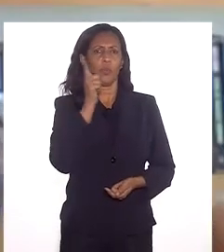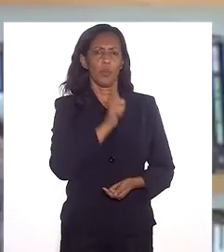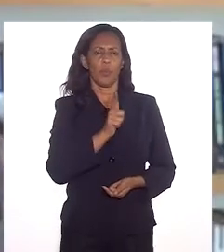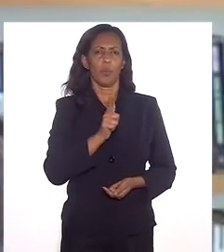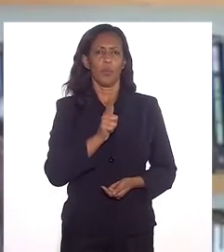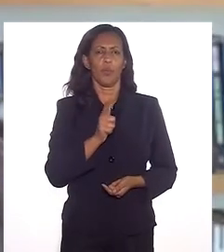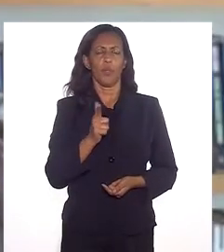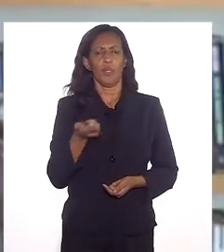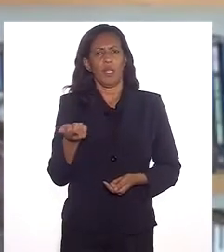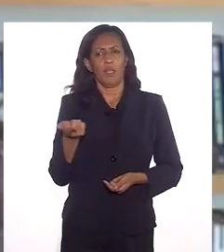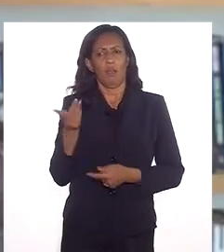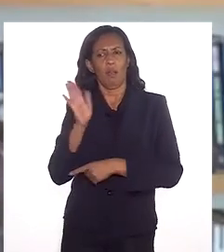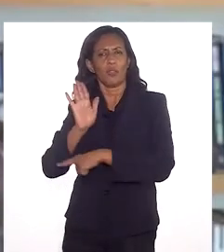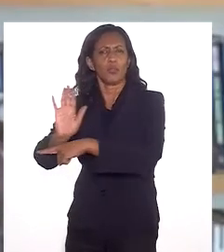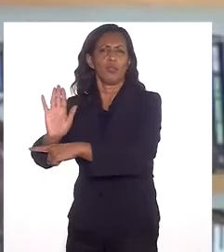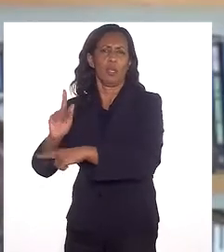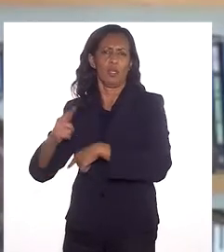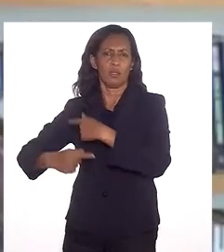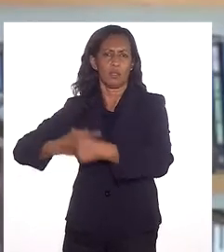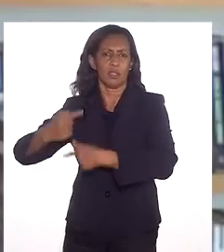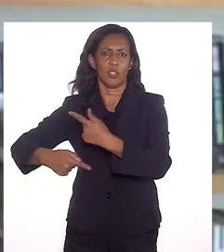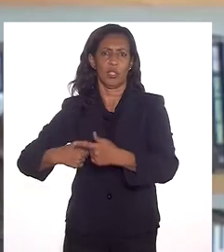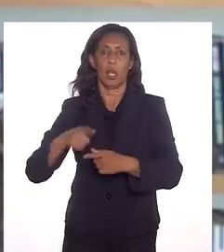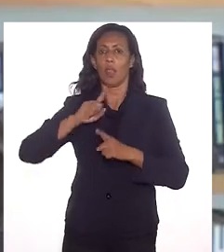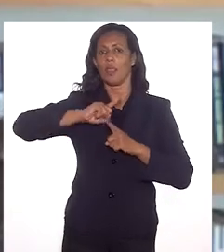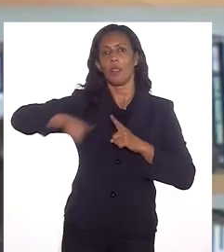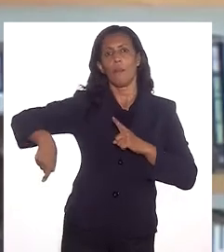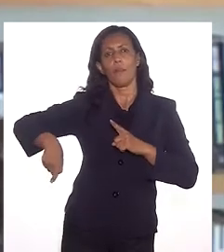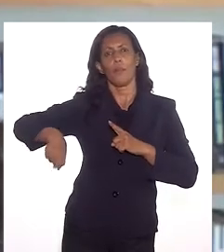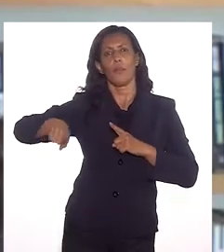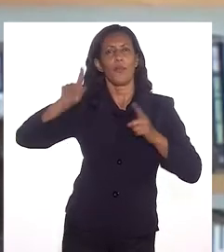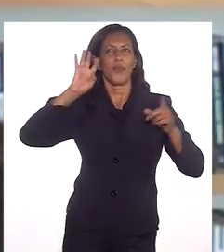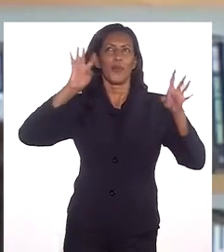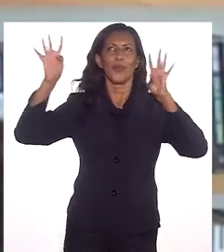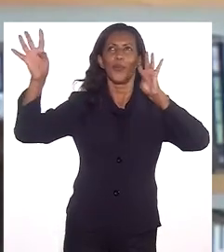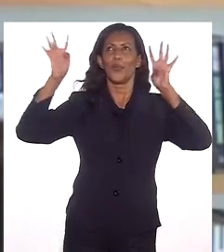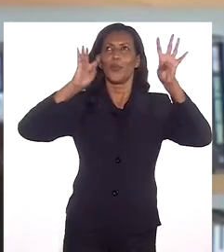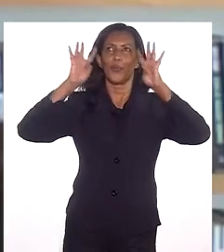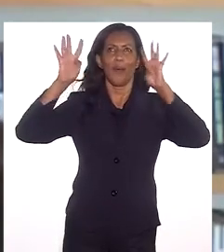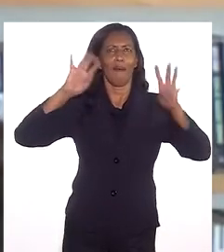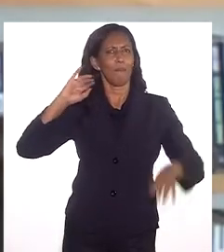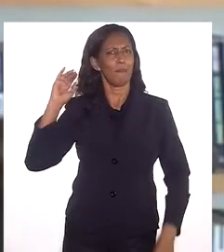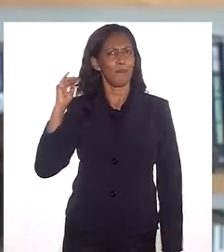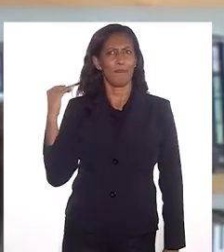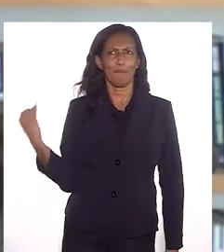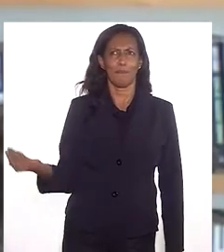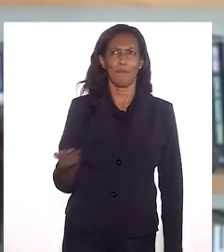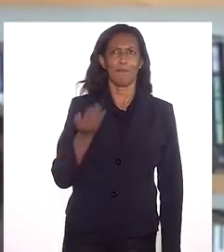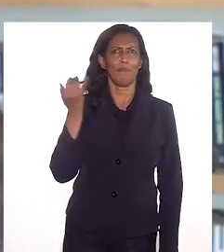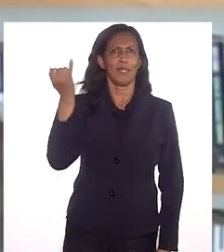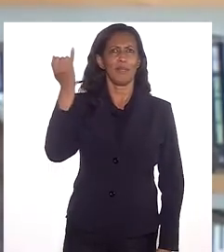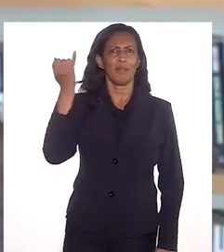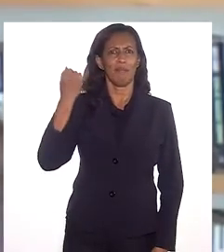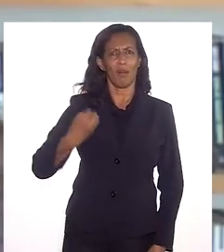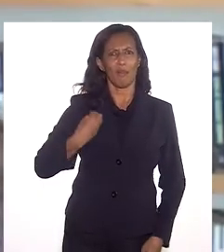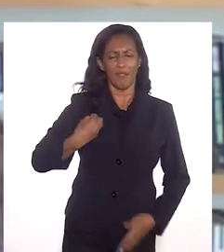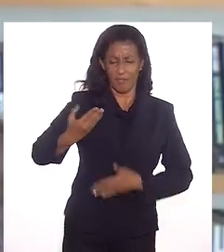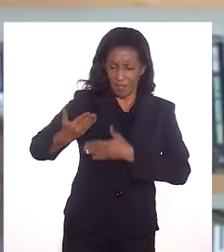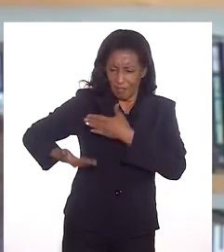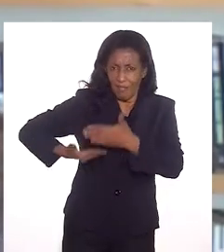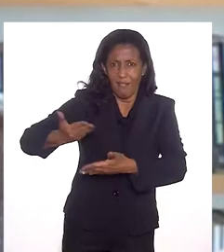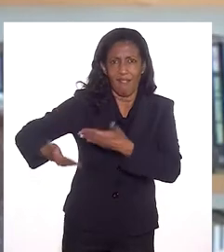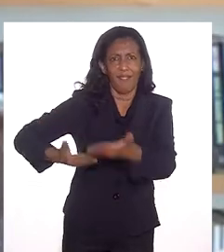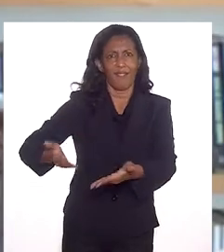alimentar essa geração que chega. não é proibido sonhar, sonhar é fundamental para a vida seguir